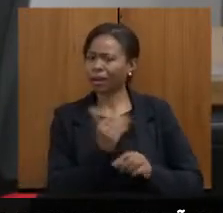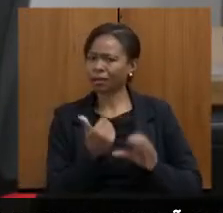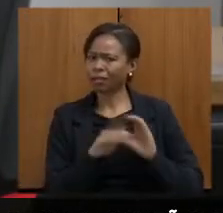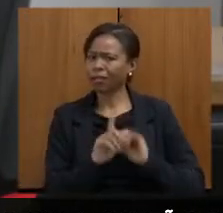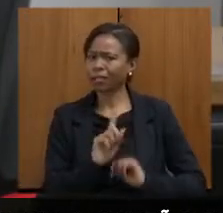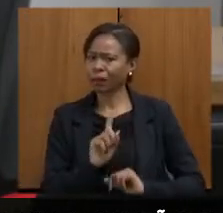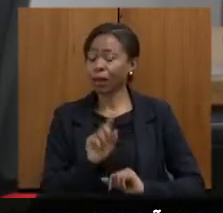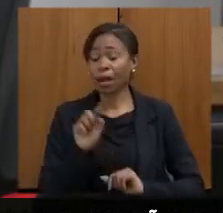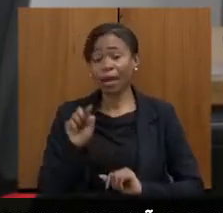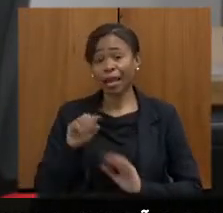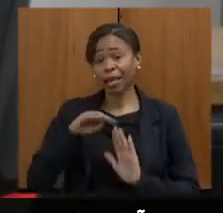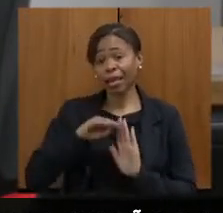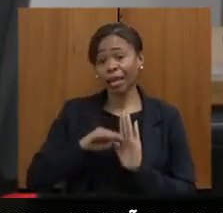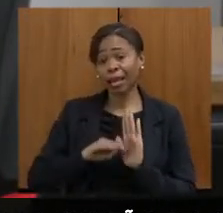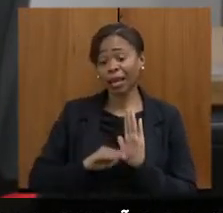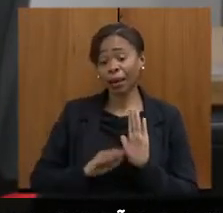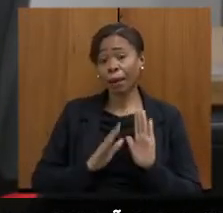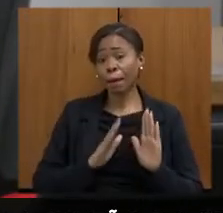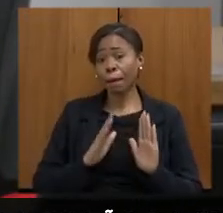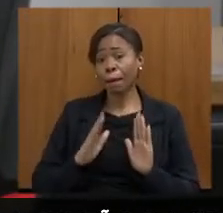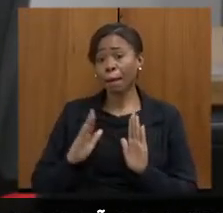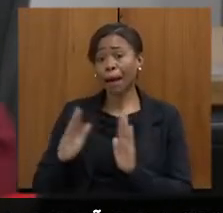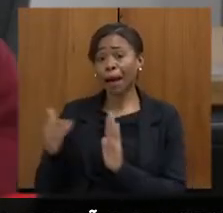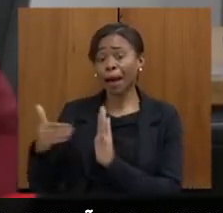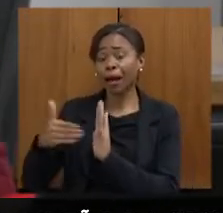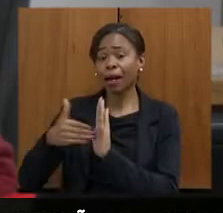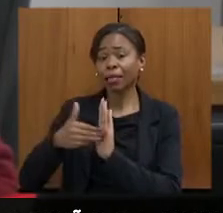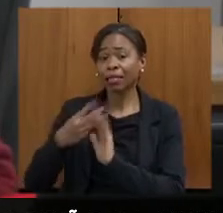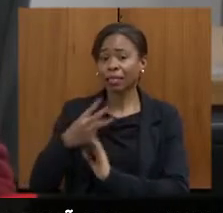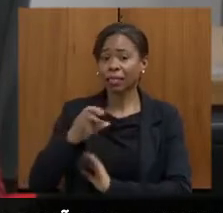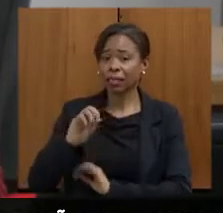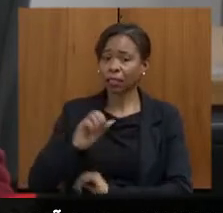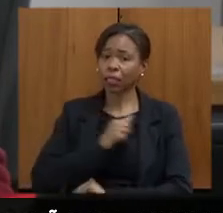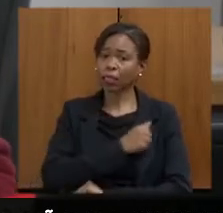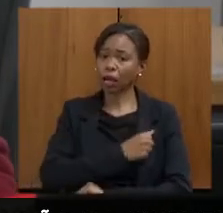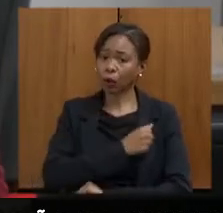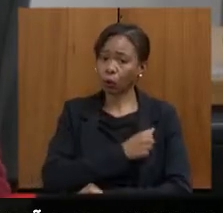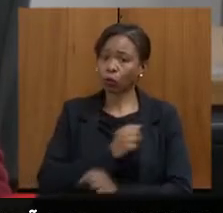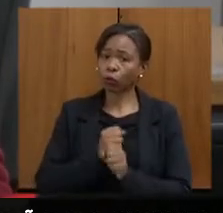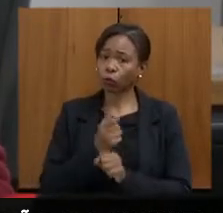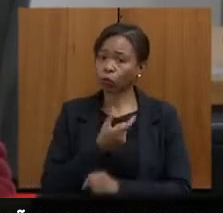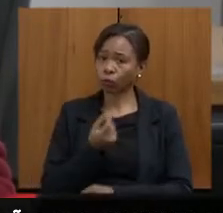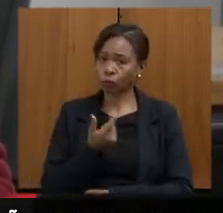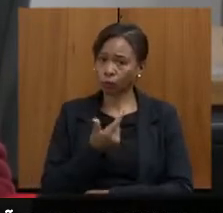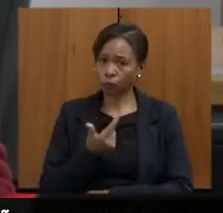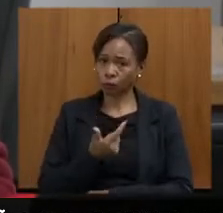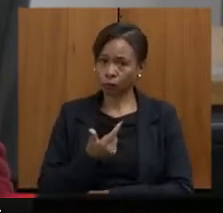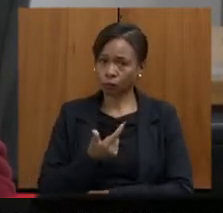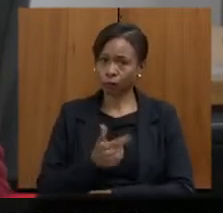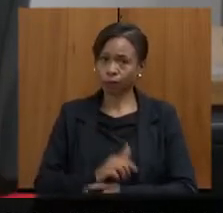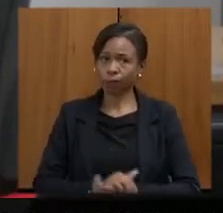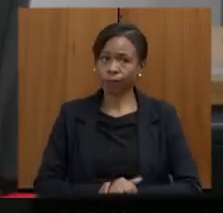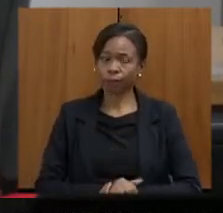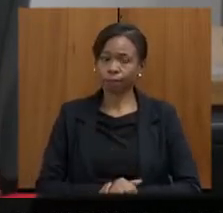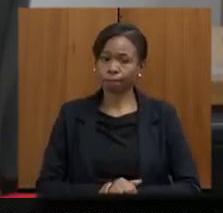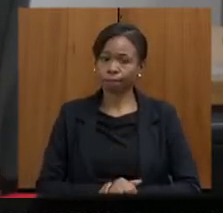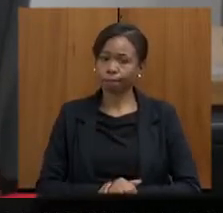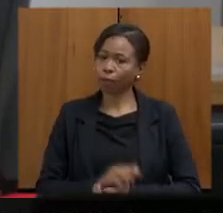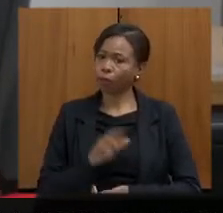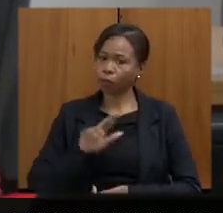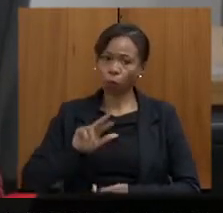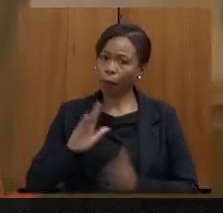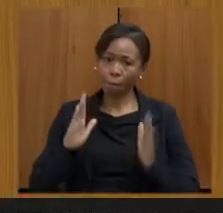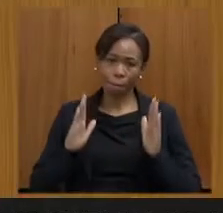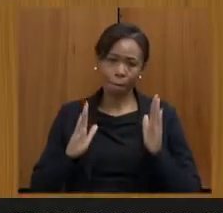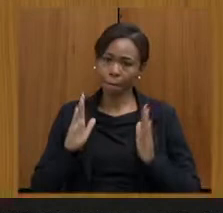esteja sendo feito e a ser realizado até 30 de agosto de 2022. Então, não é prazo para o